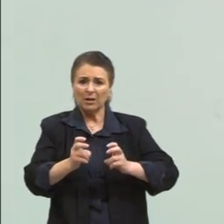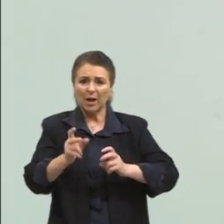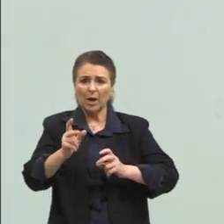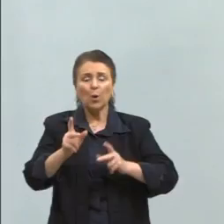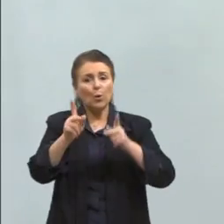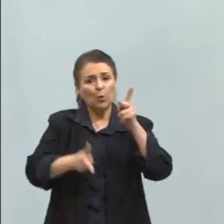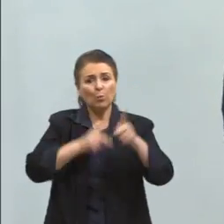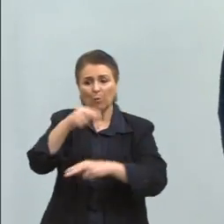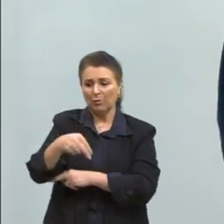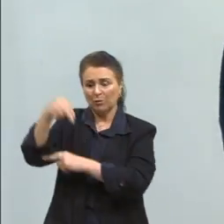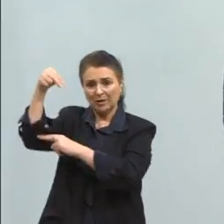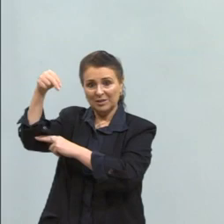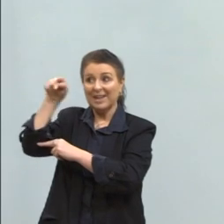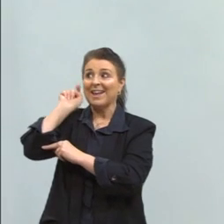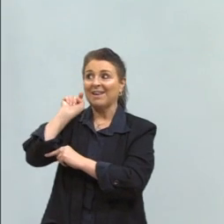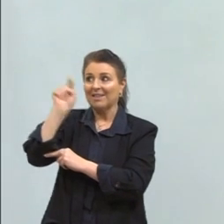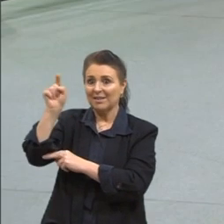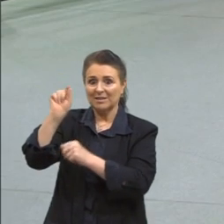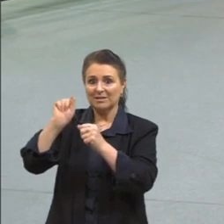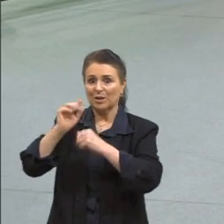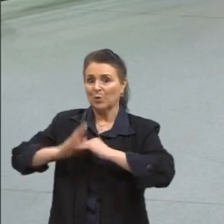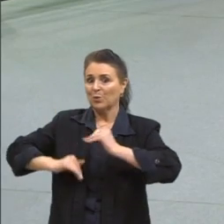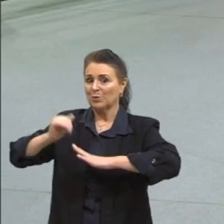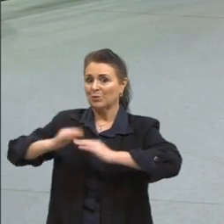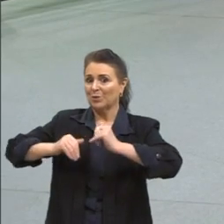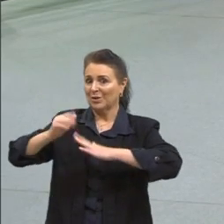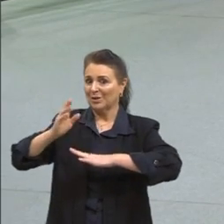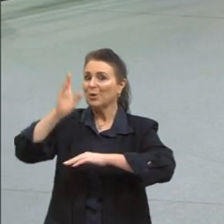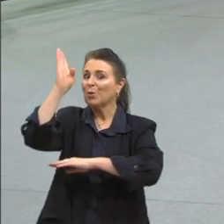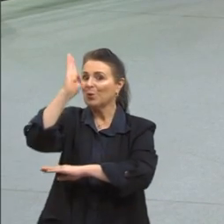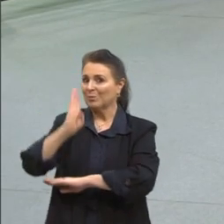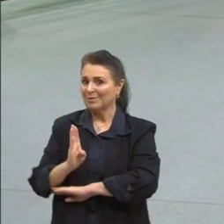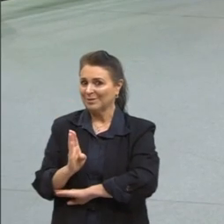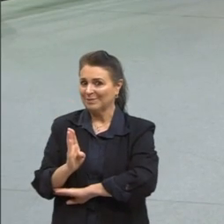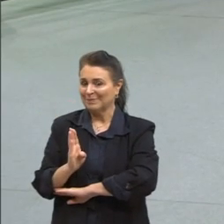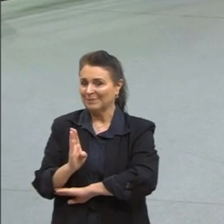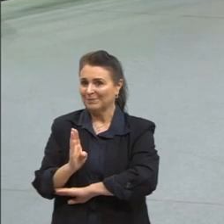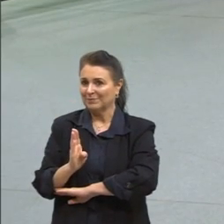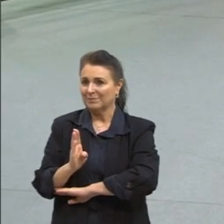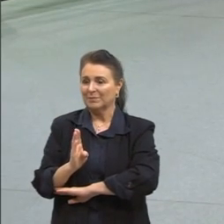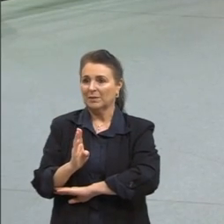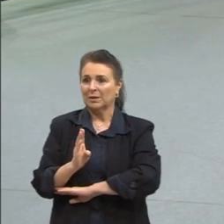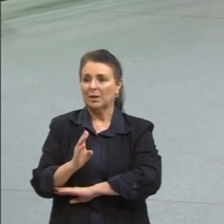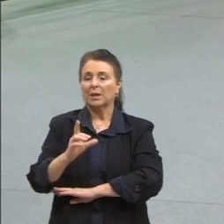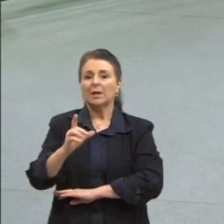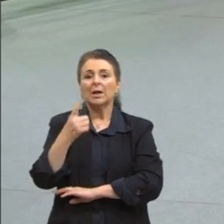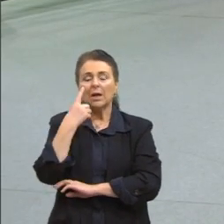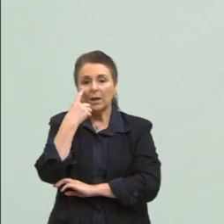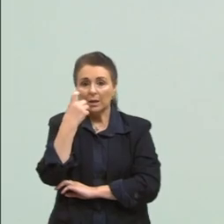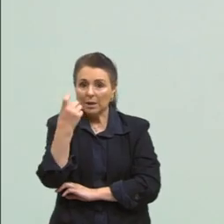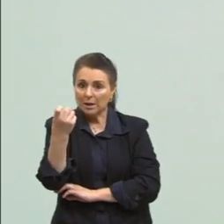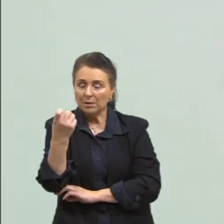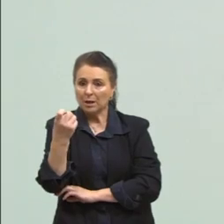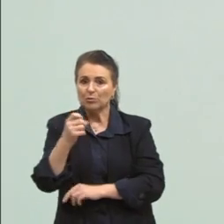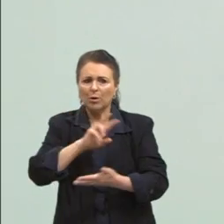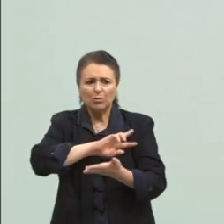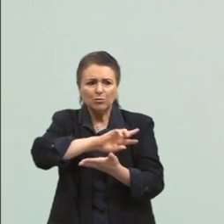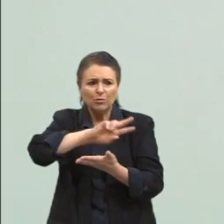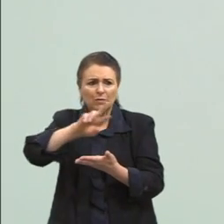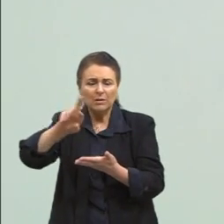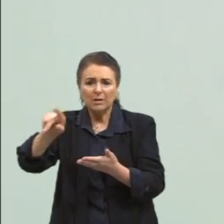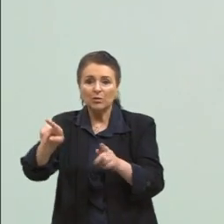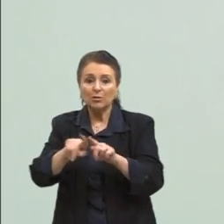pelos nordestinos, né? E como isso nos traz... E é interessante a diversidade e a variação